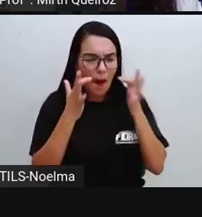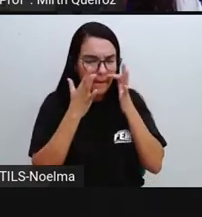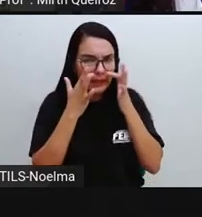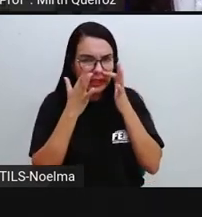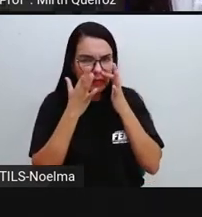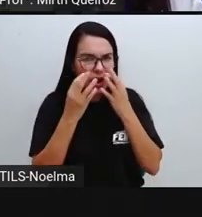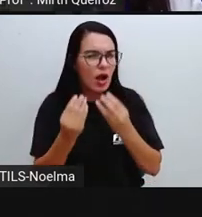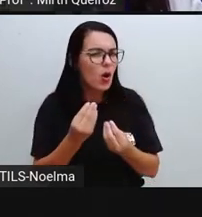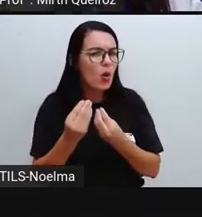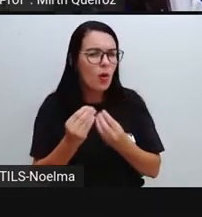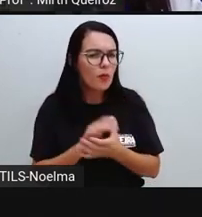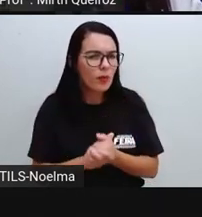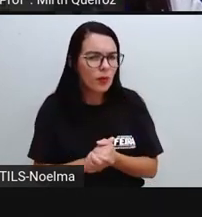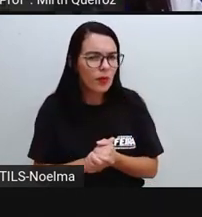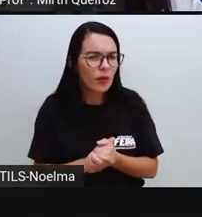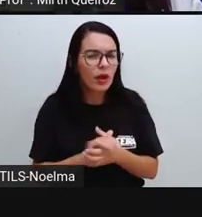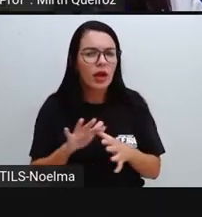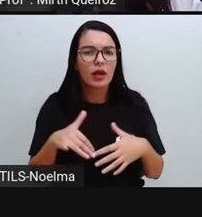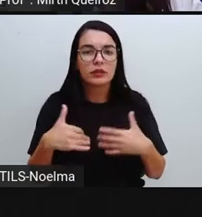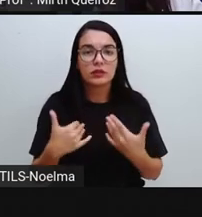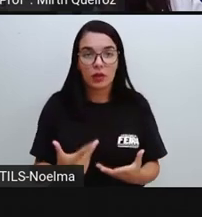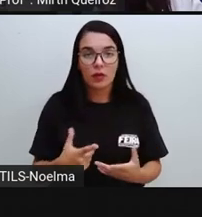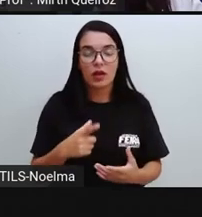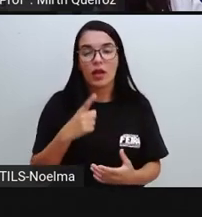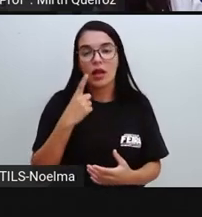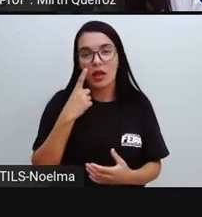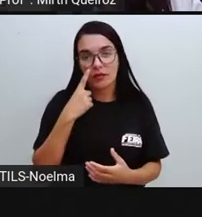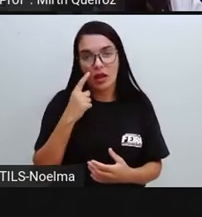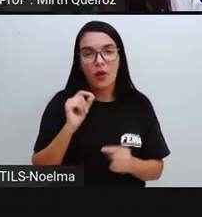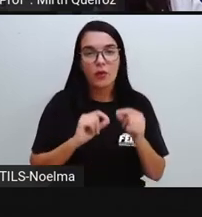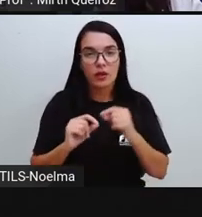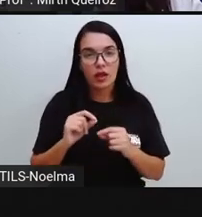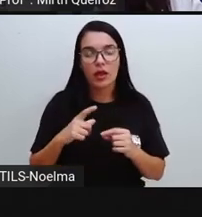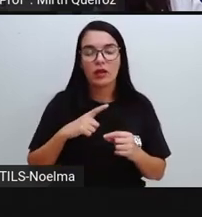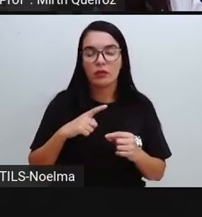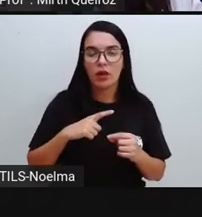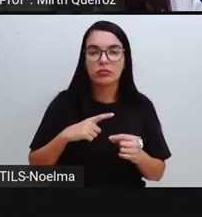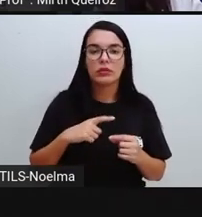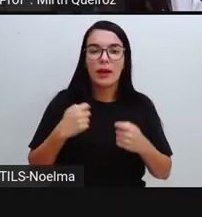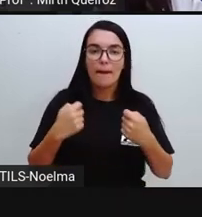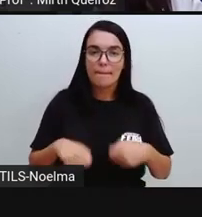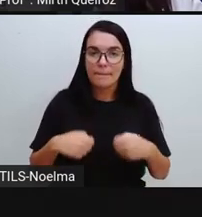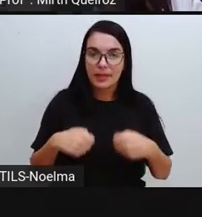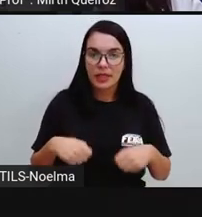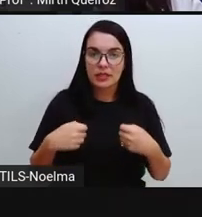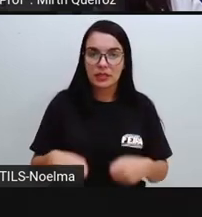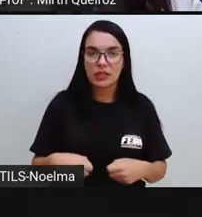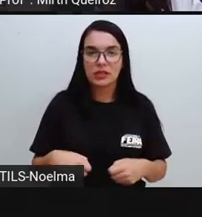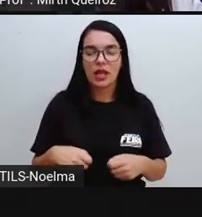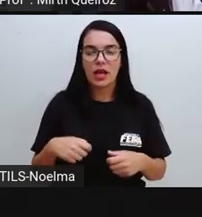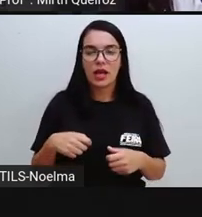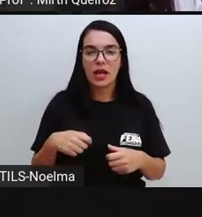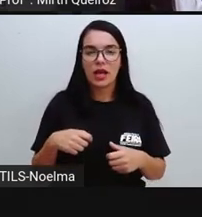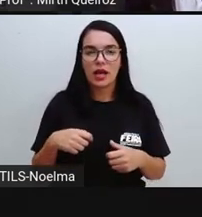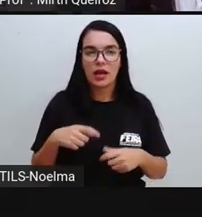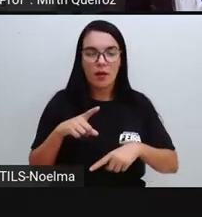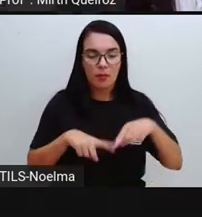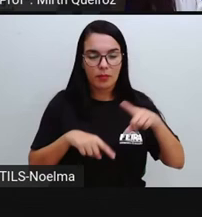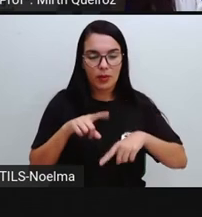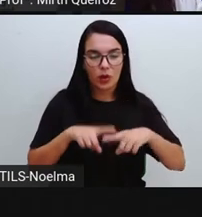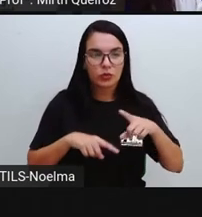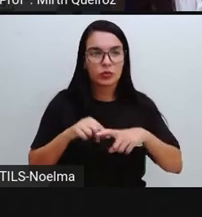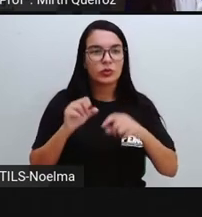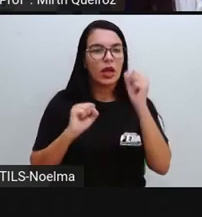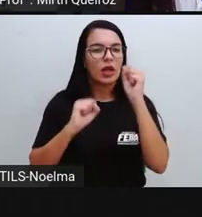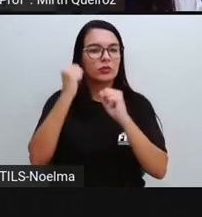precisa da cidade para poder comercializar o seu produto e ao mesmo tempo ele precisa de produtos industrializados para utilizar nas